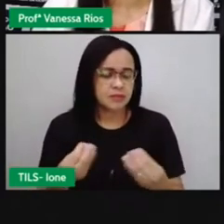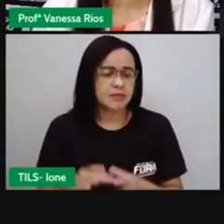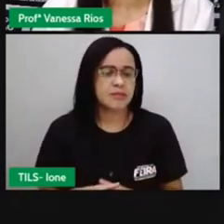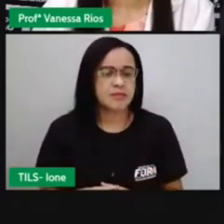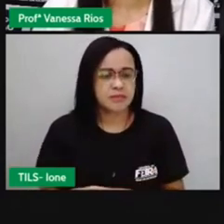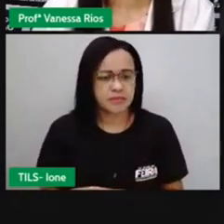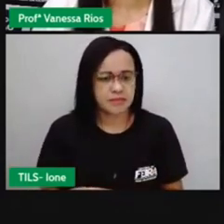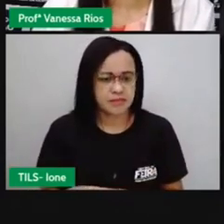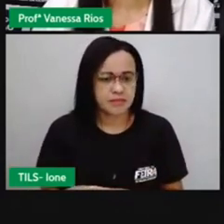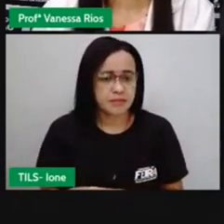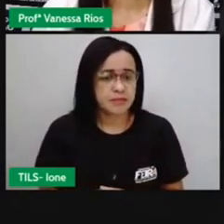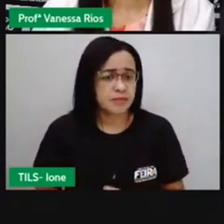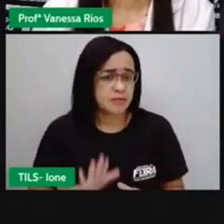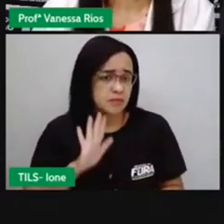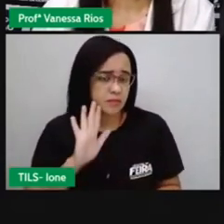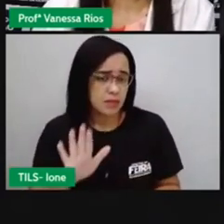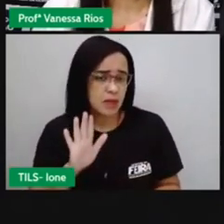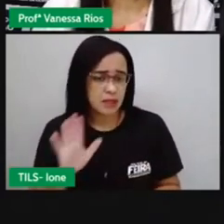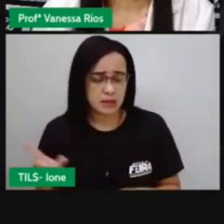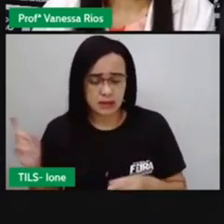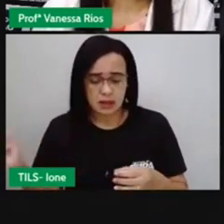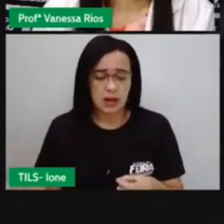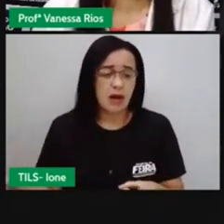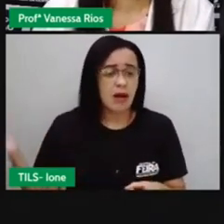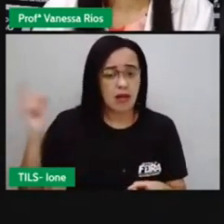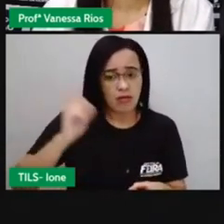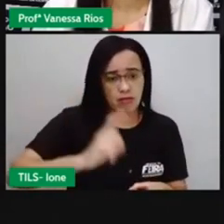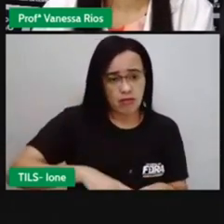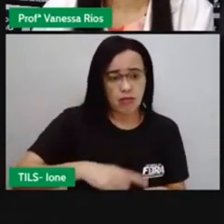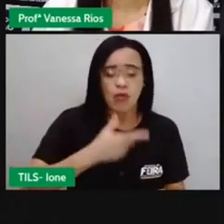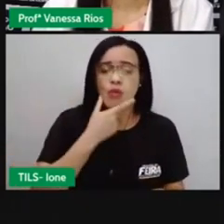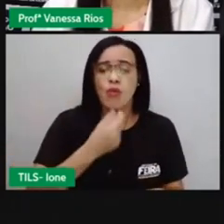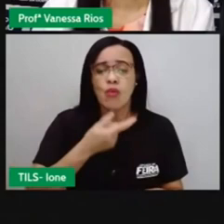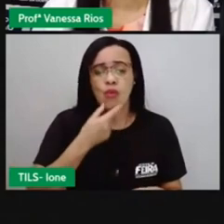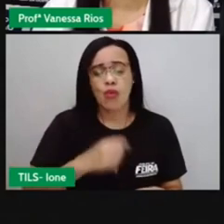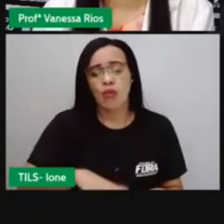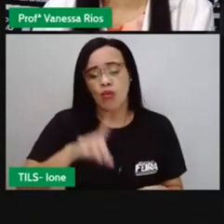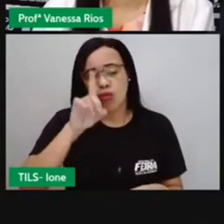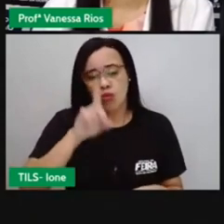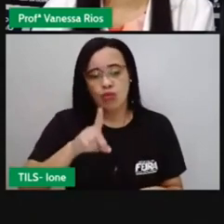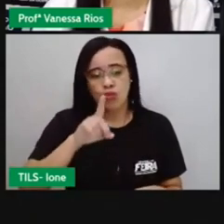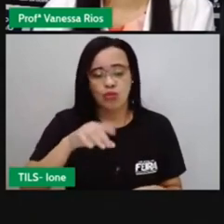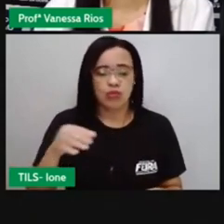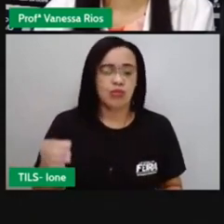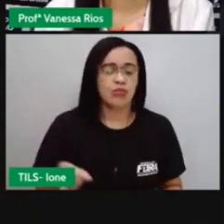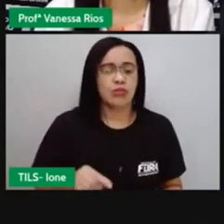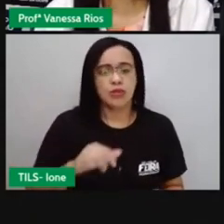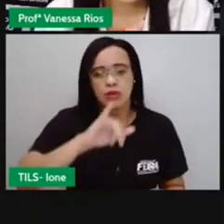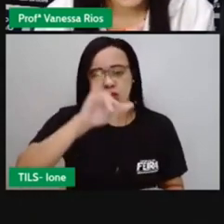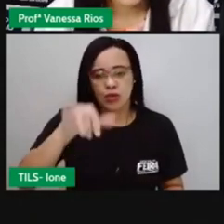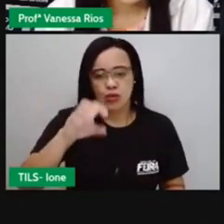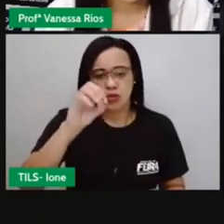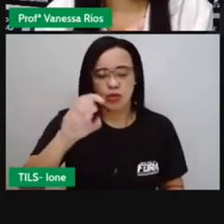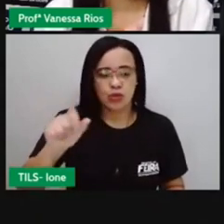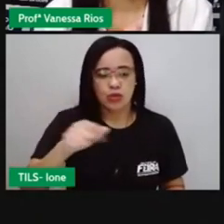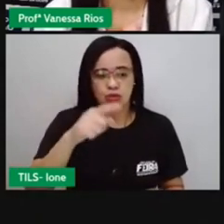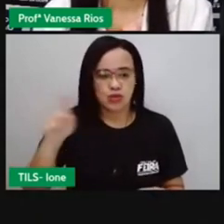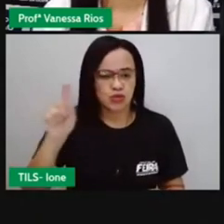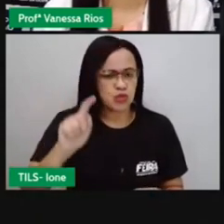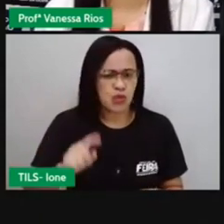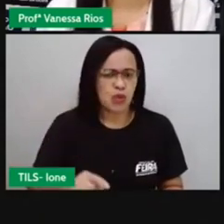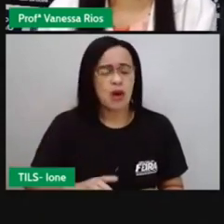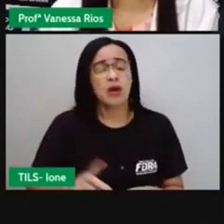Mas aí, a volta de Dom João a Portugal aconteceu. Ele não ficou aqui o tempo inteiro, né?